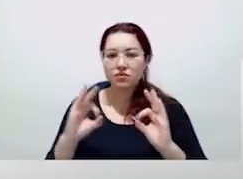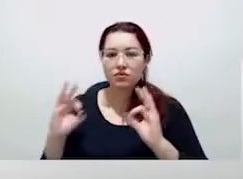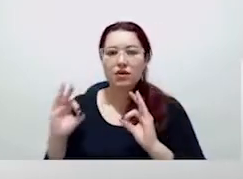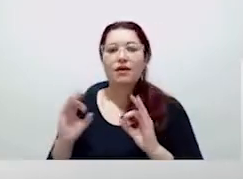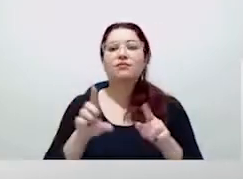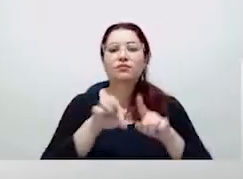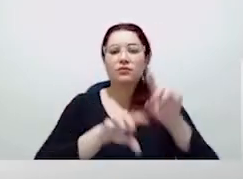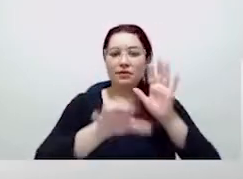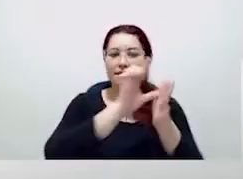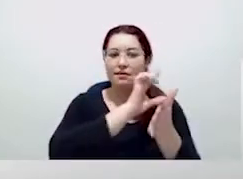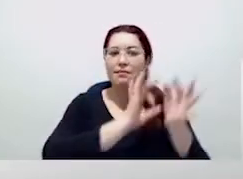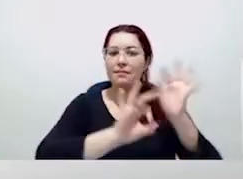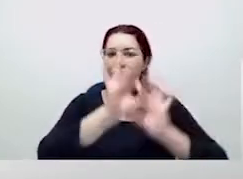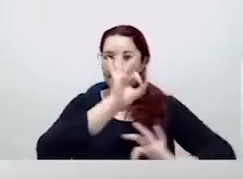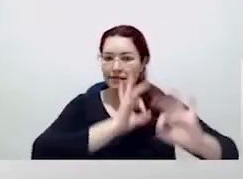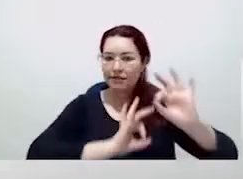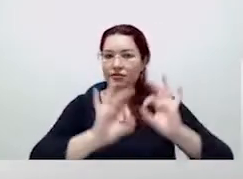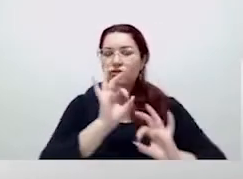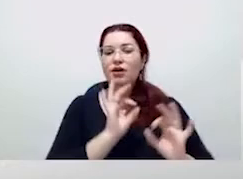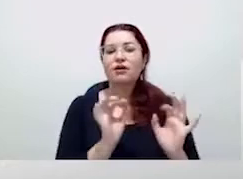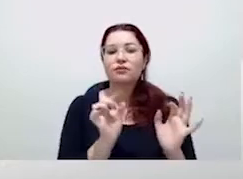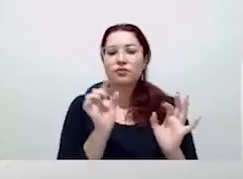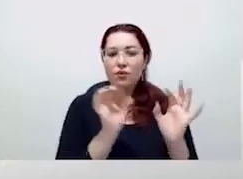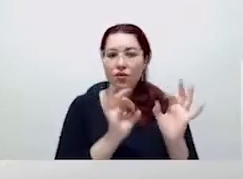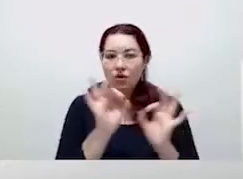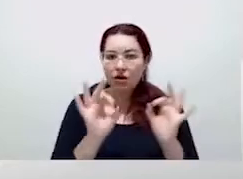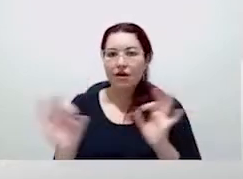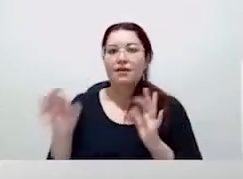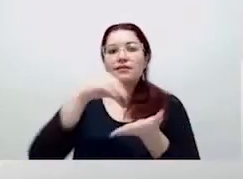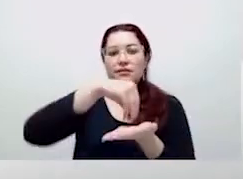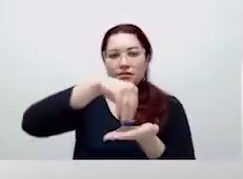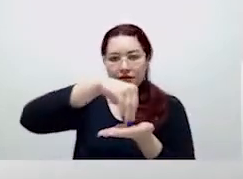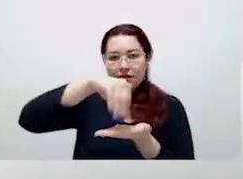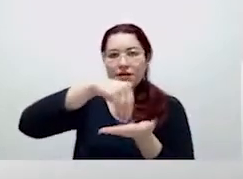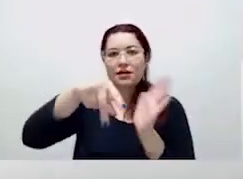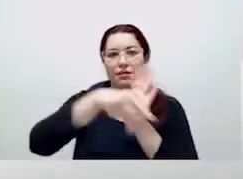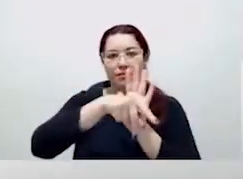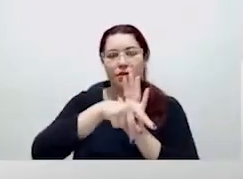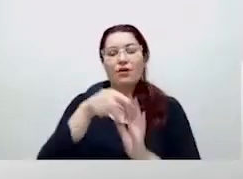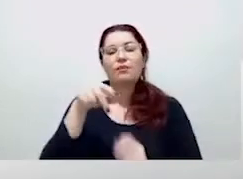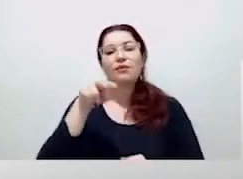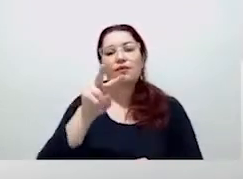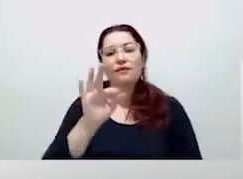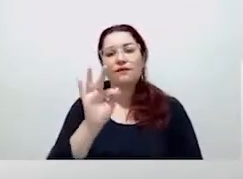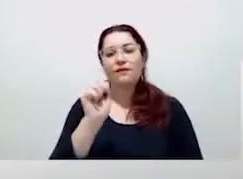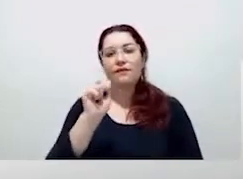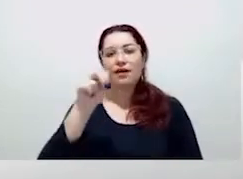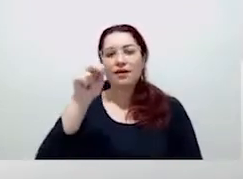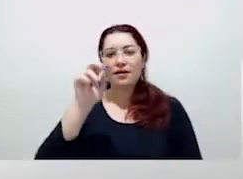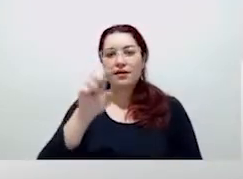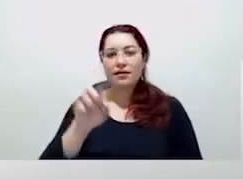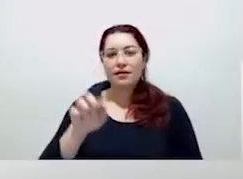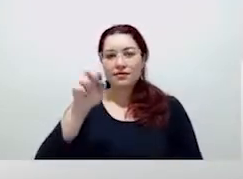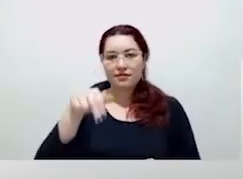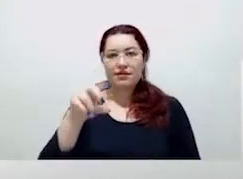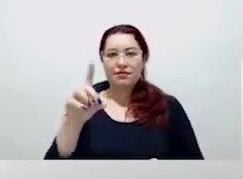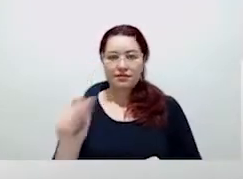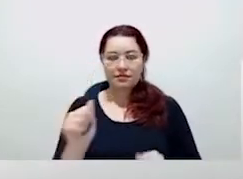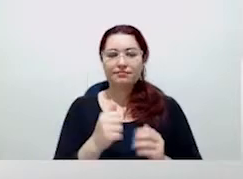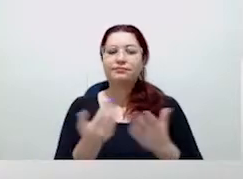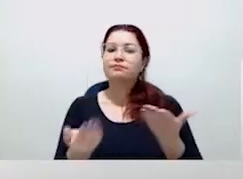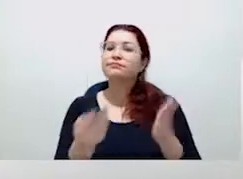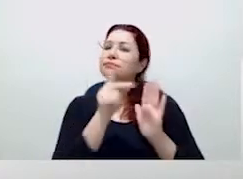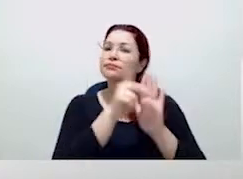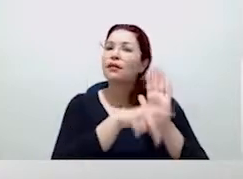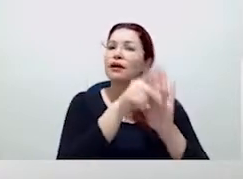já planejado devidamente com a nossa equipe da Secretaria da Fazenda. Como é que se organiza esse plano de investimentos